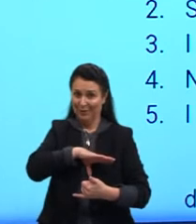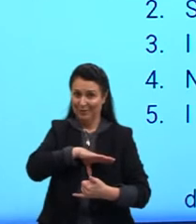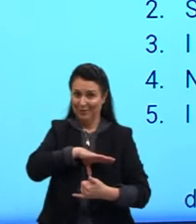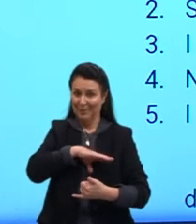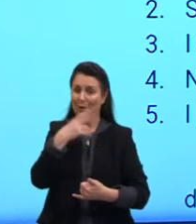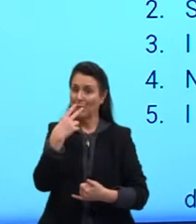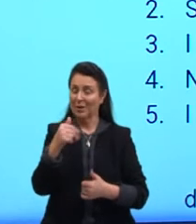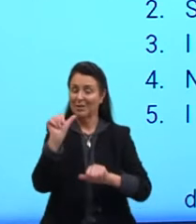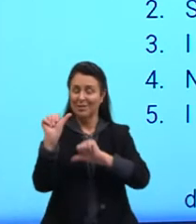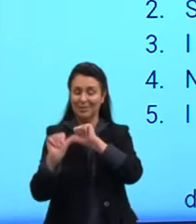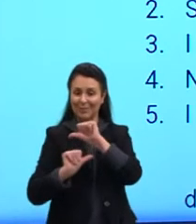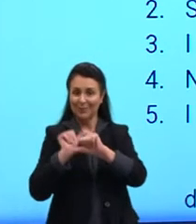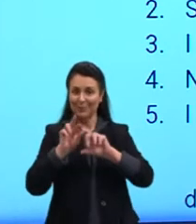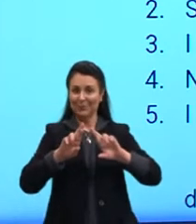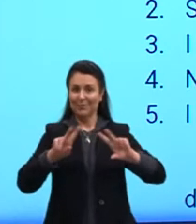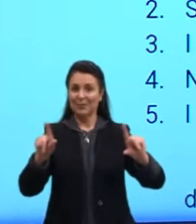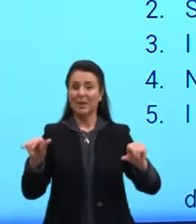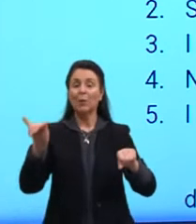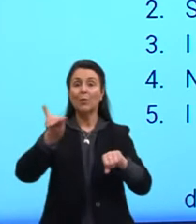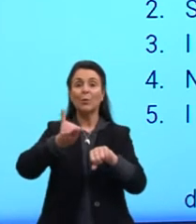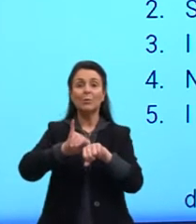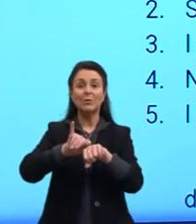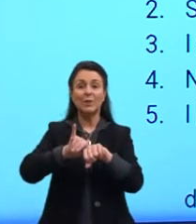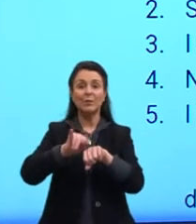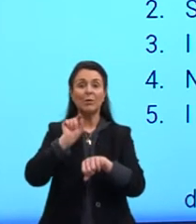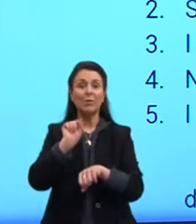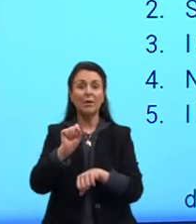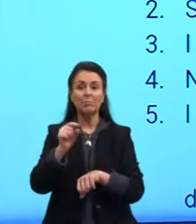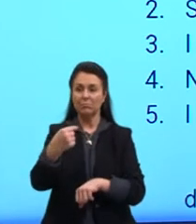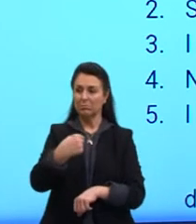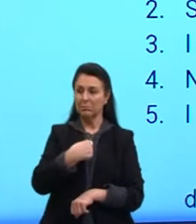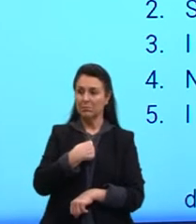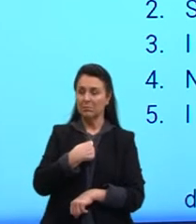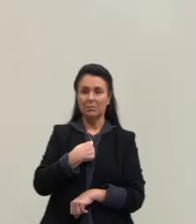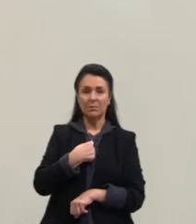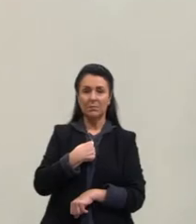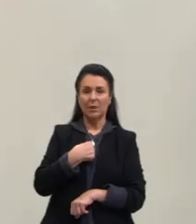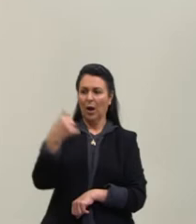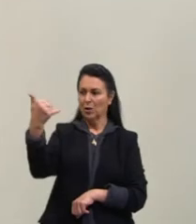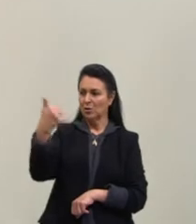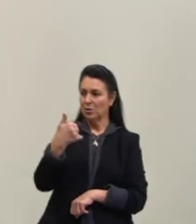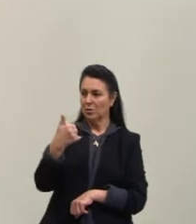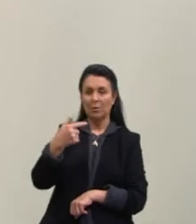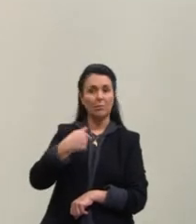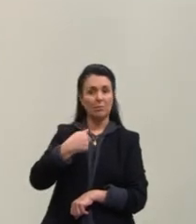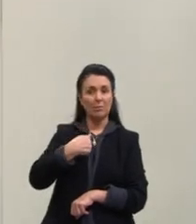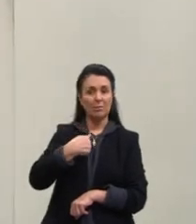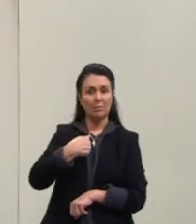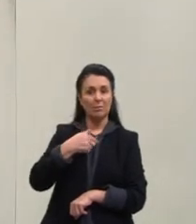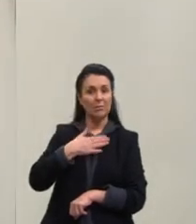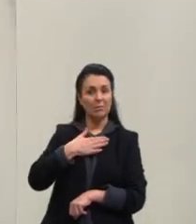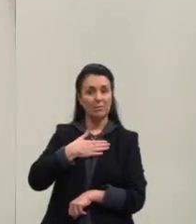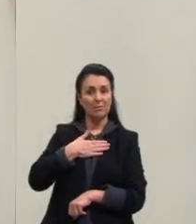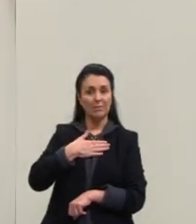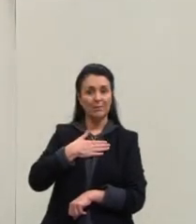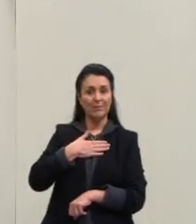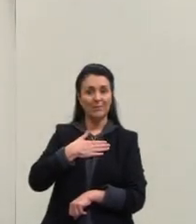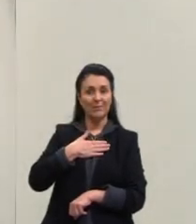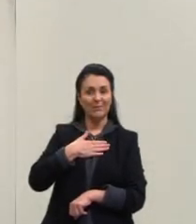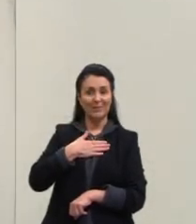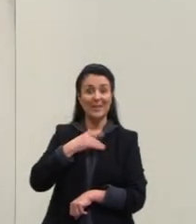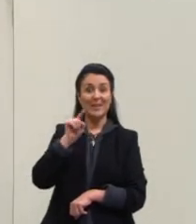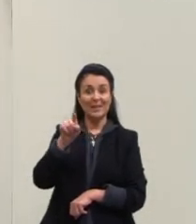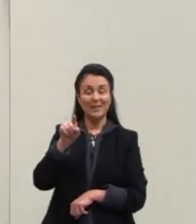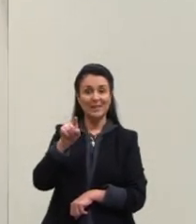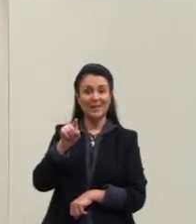inglês. Certo? Então, o objeto é eu. Ele disse o quê? Disse para eu. Disse para mim. Esse é o